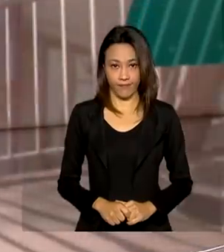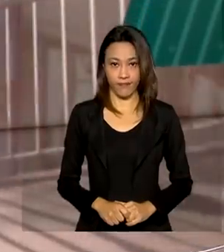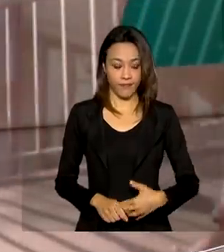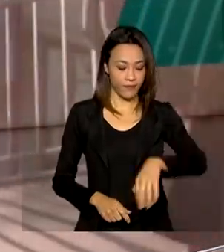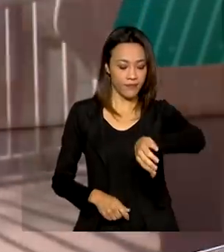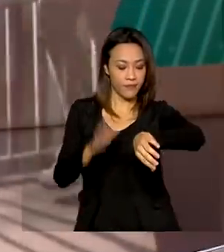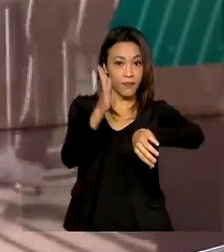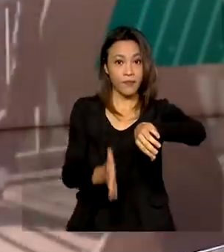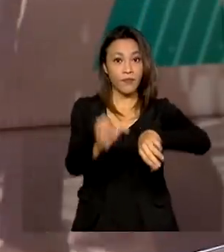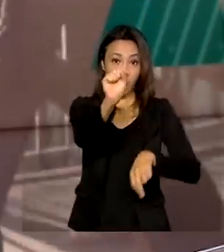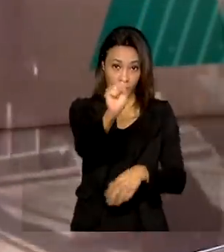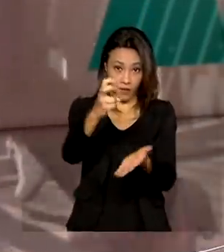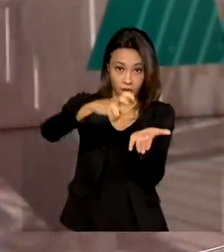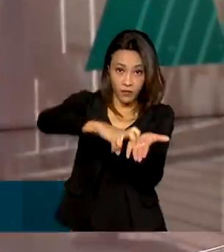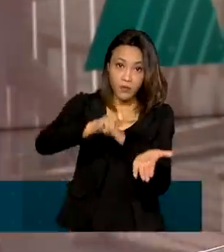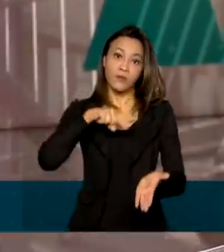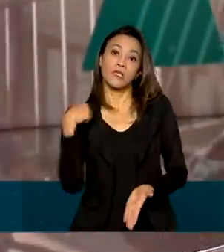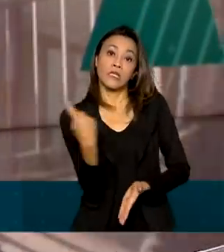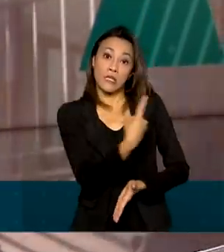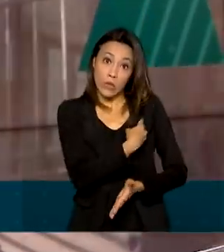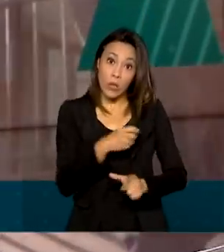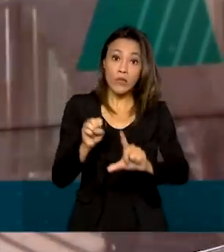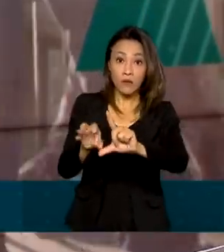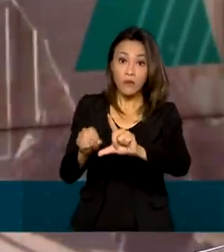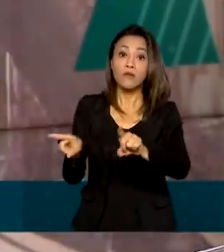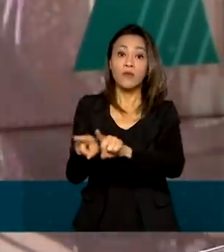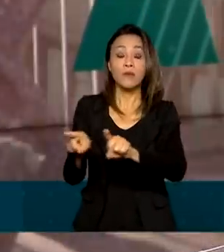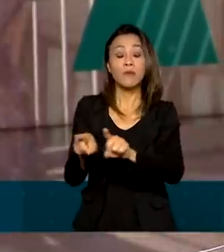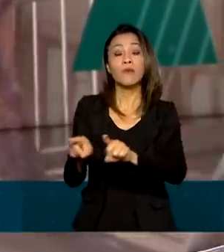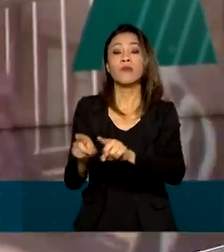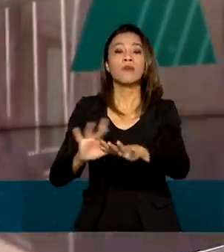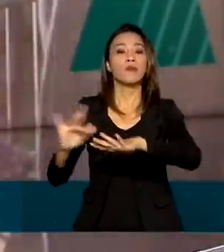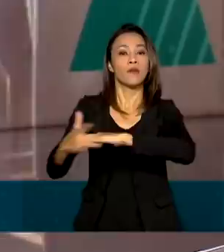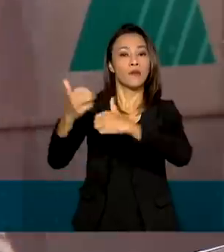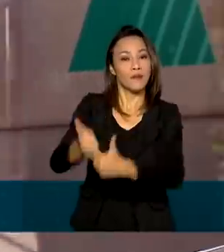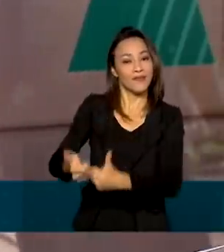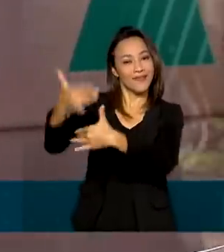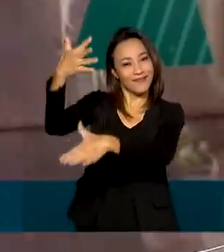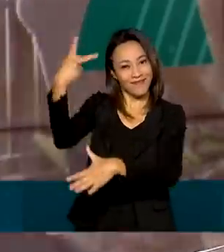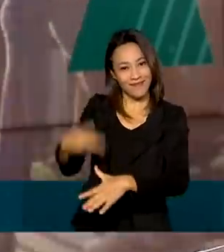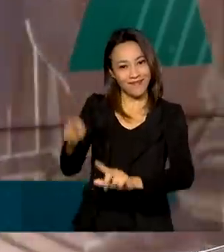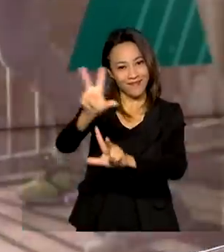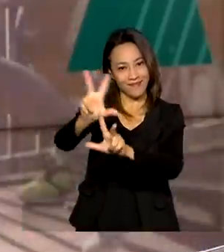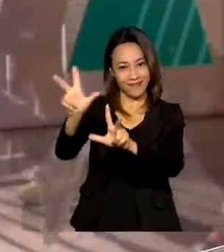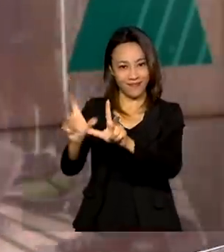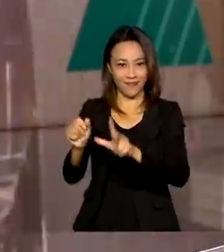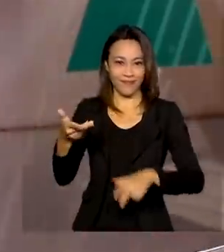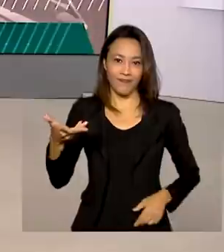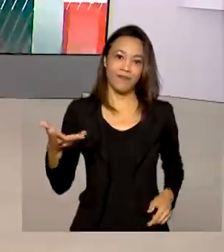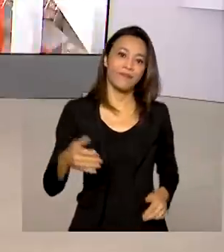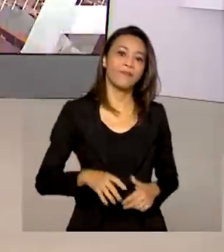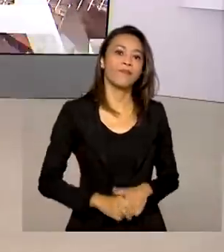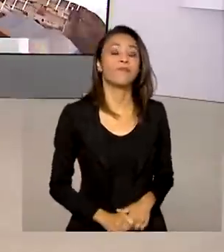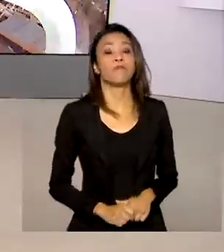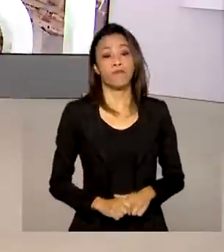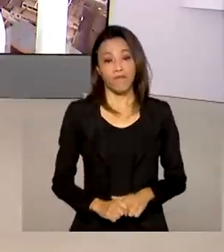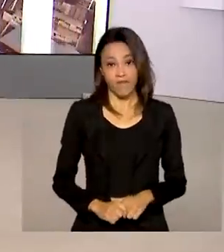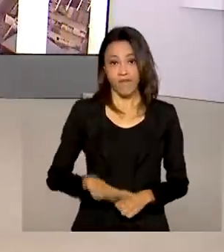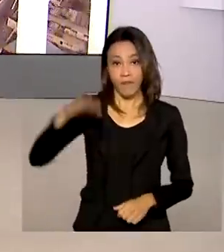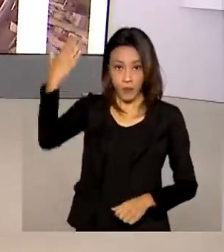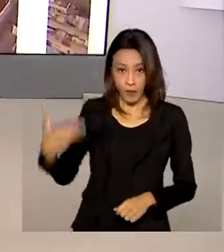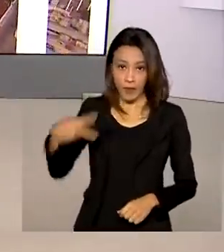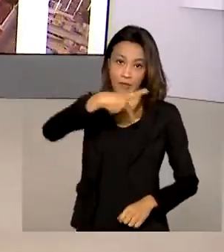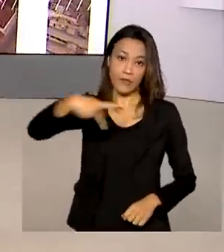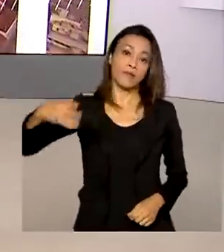Oito horas da manhã, nós estamos ao vivo também pelas redes sociais da TV Brasil. O presidente Jair